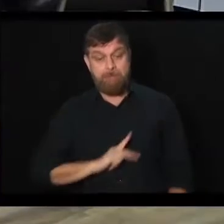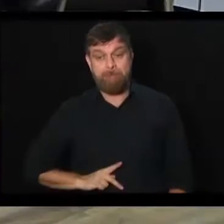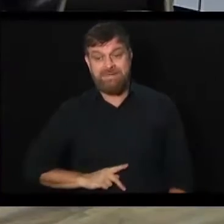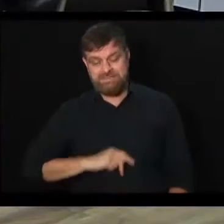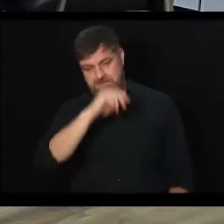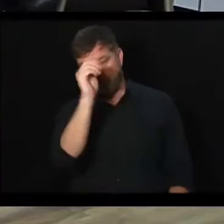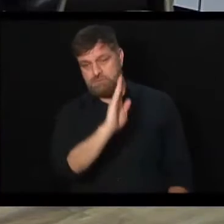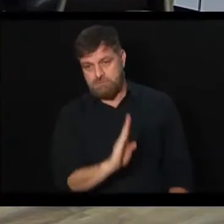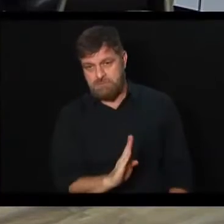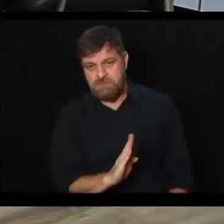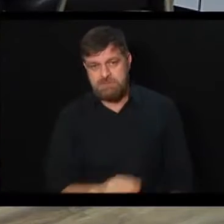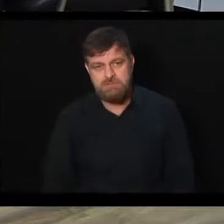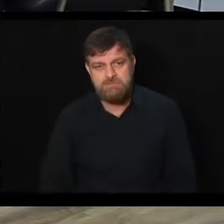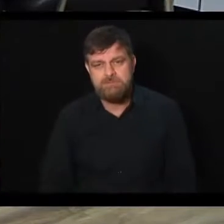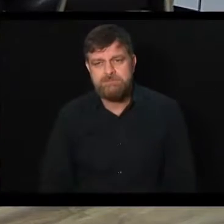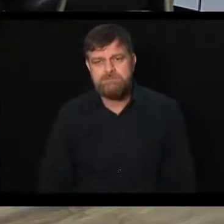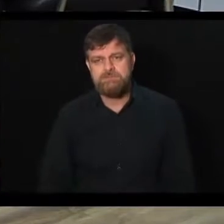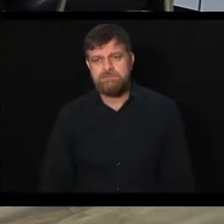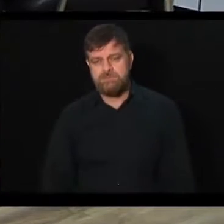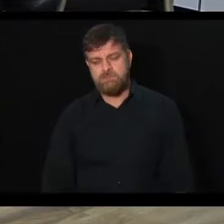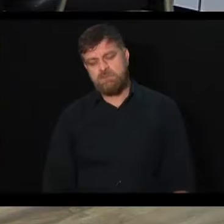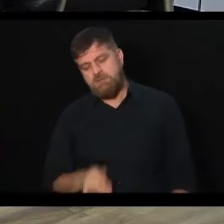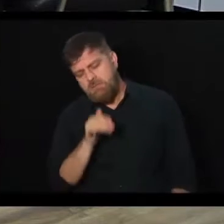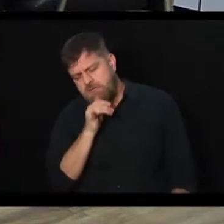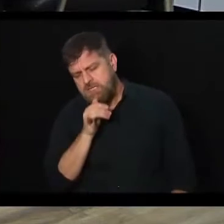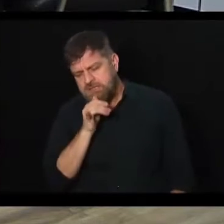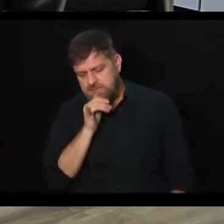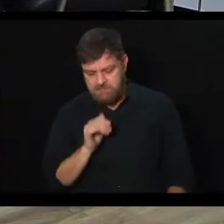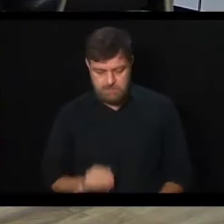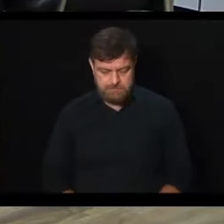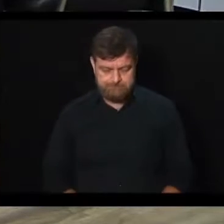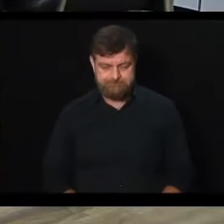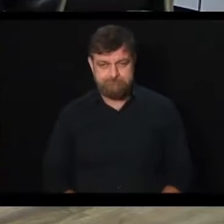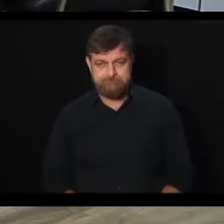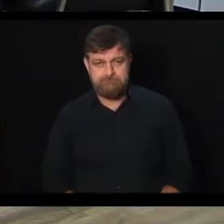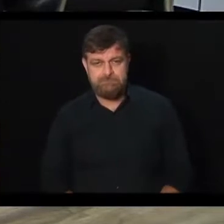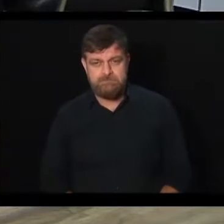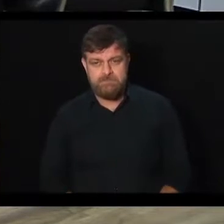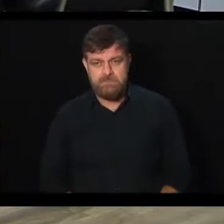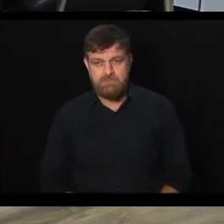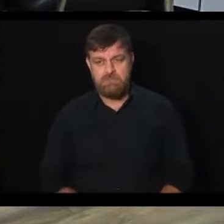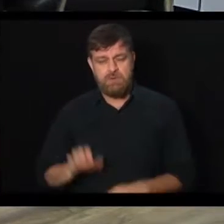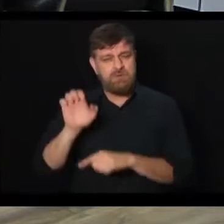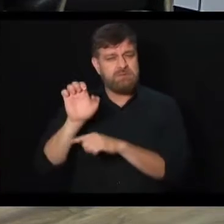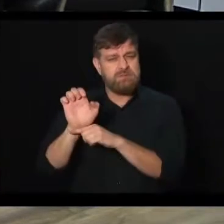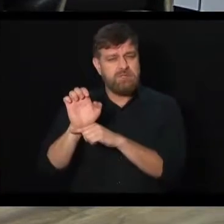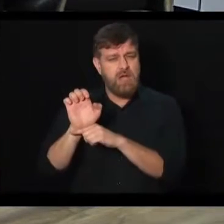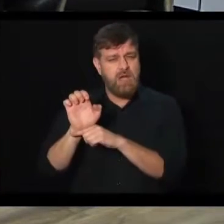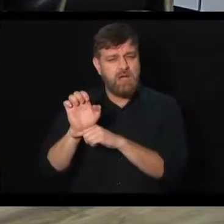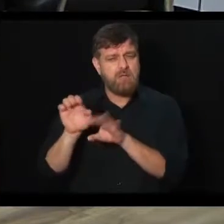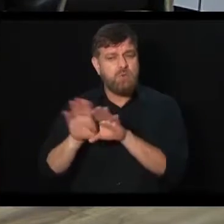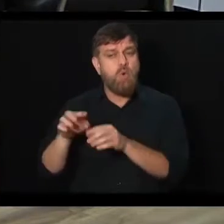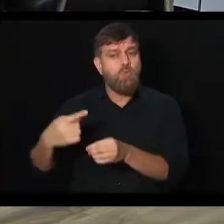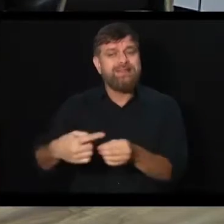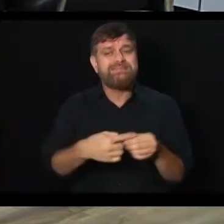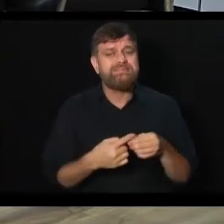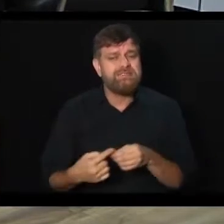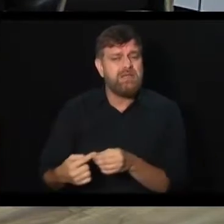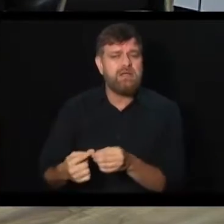Ou seja, mas ainda assim, por exemplo, em nível estadual e municipal,